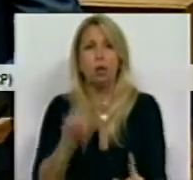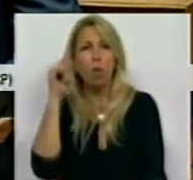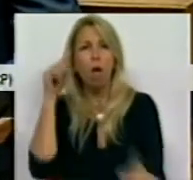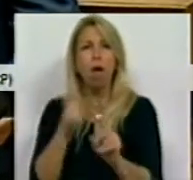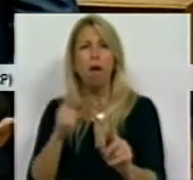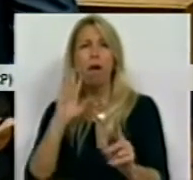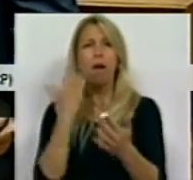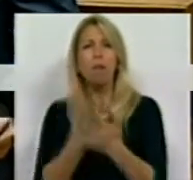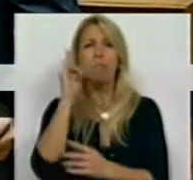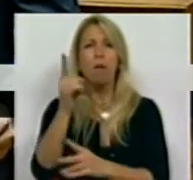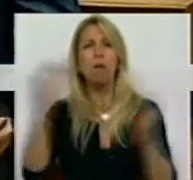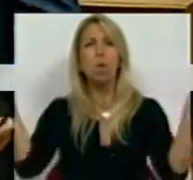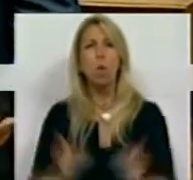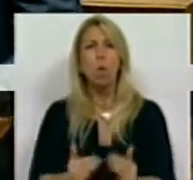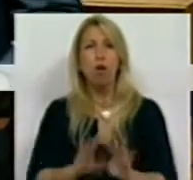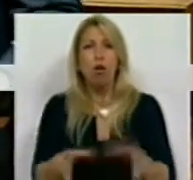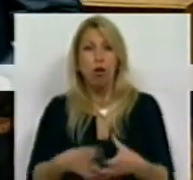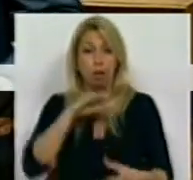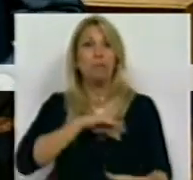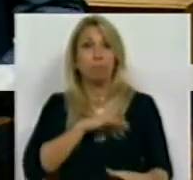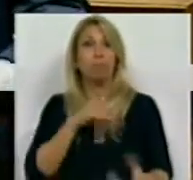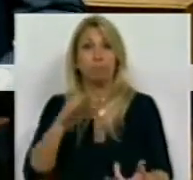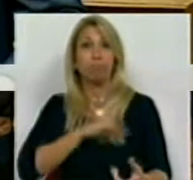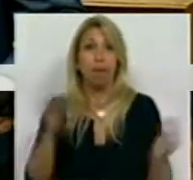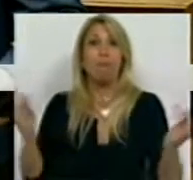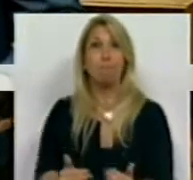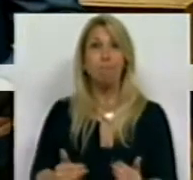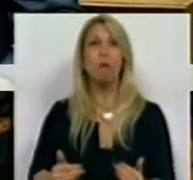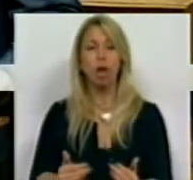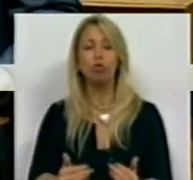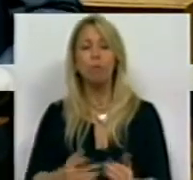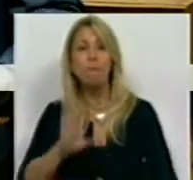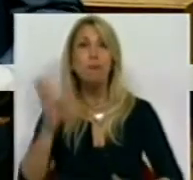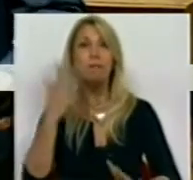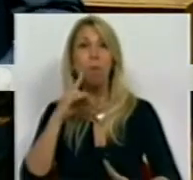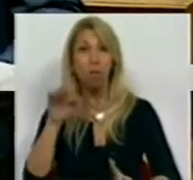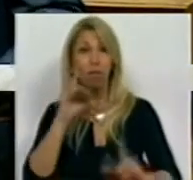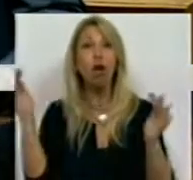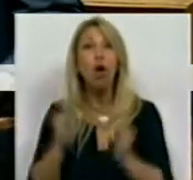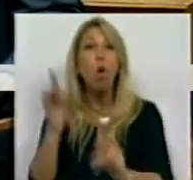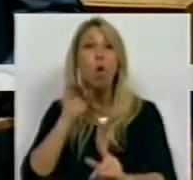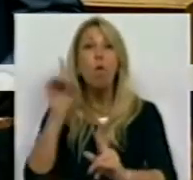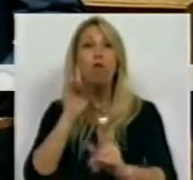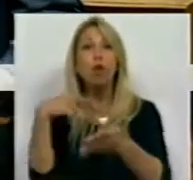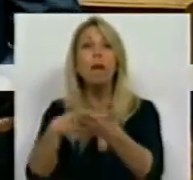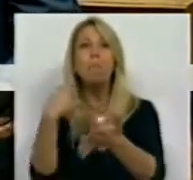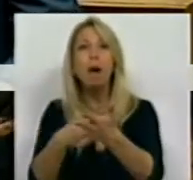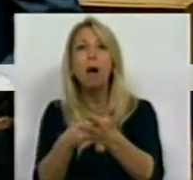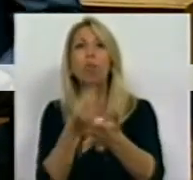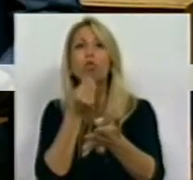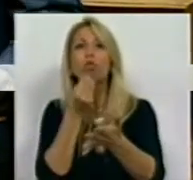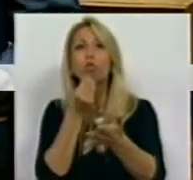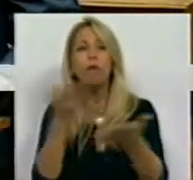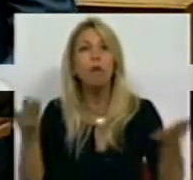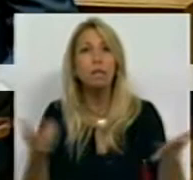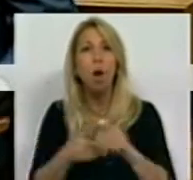redução da massa salarial destes trabalhadores, nomeadamente procurando reduzir o valor pago no subsídio de refeição, nas ajudas de